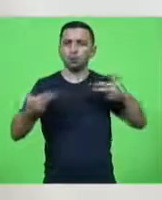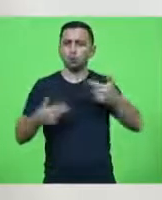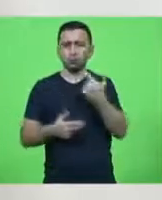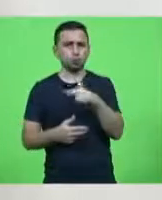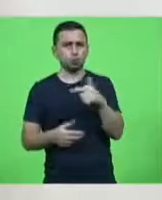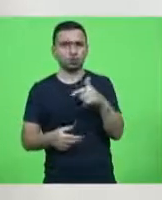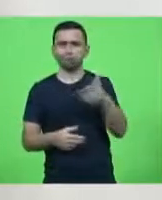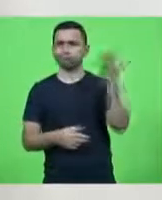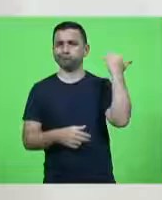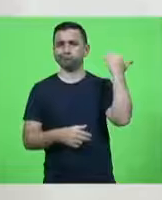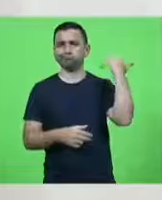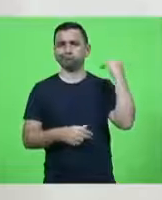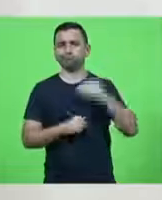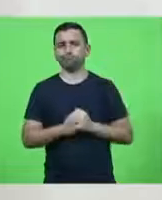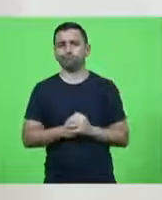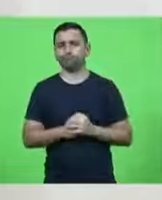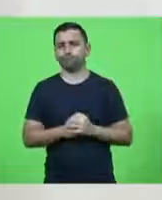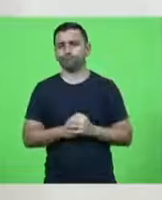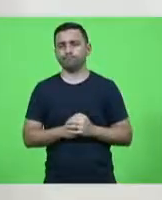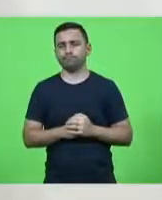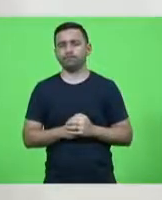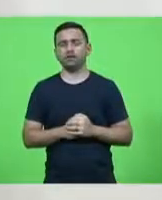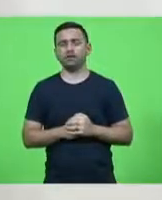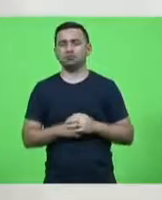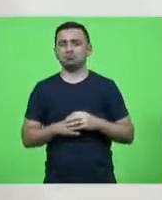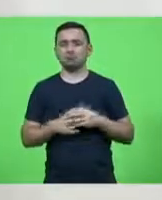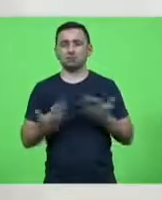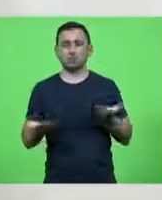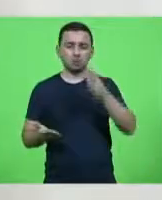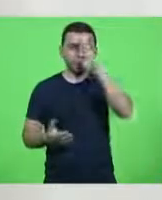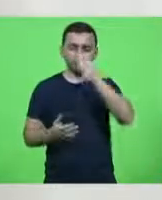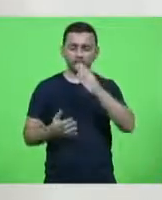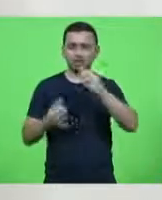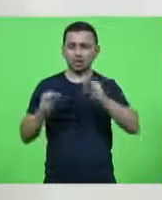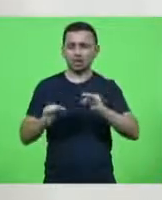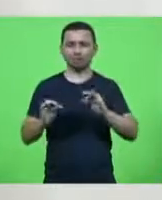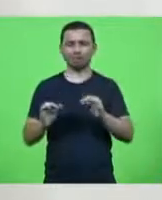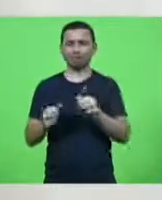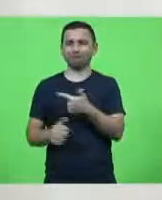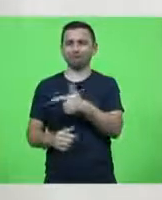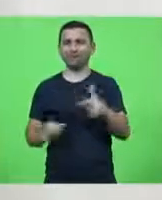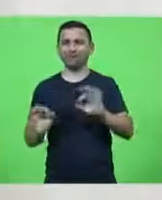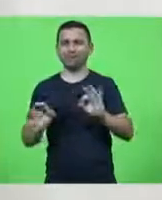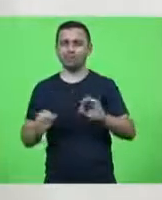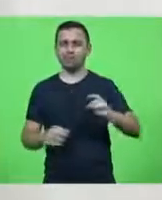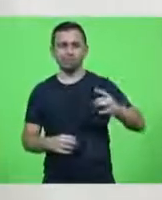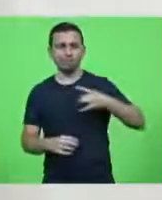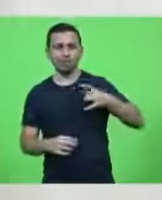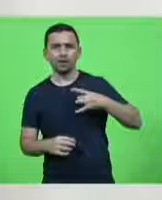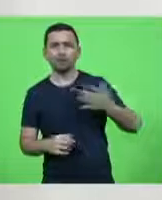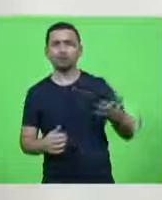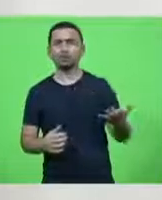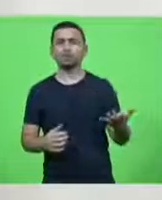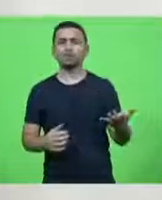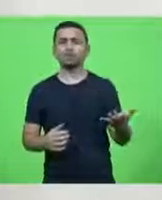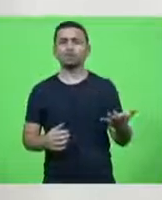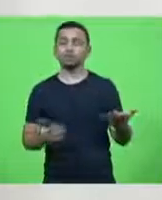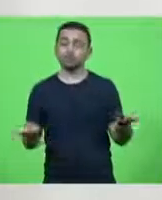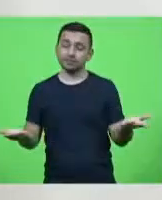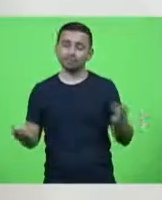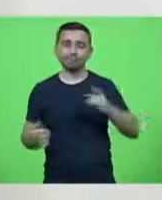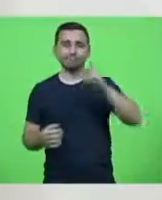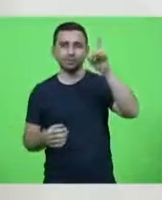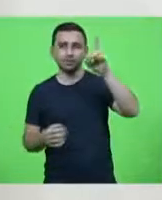bisavós. momento de incerteza, momento de medo, enfim, mas, com a graça de Deus,